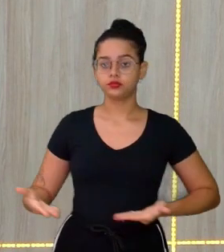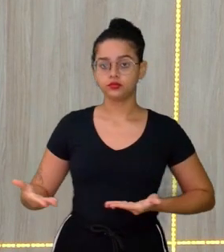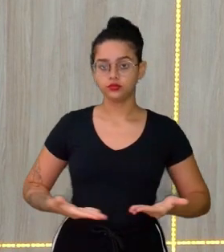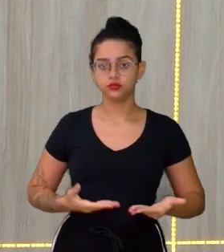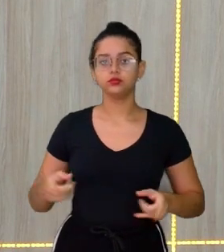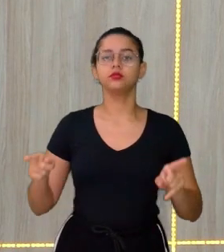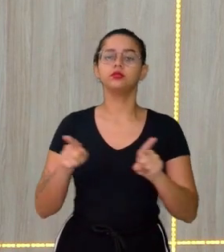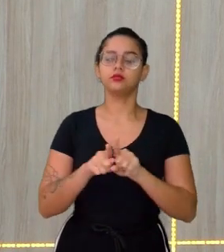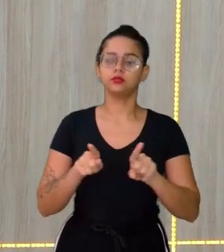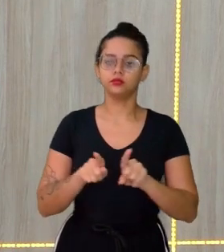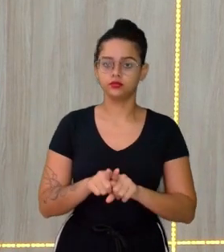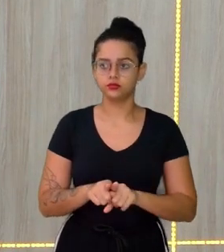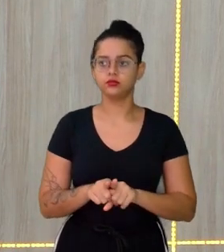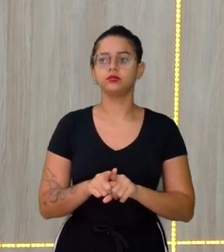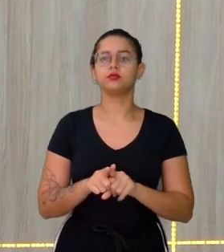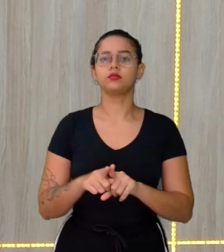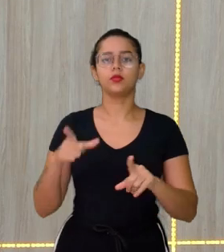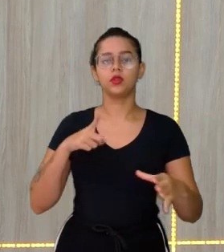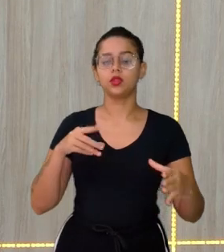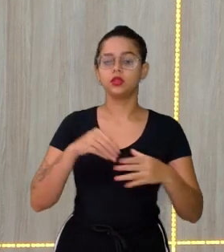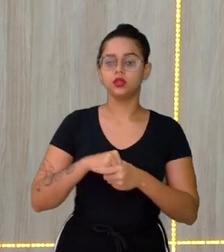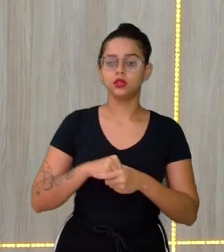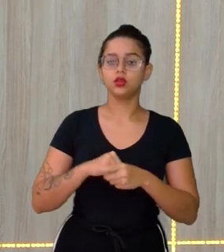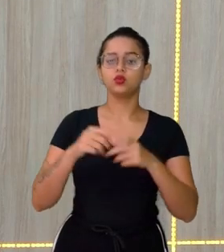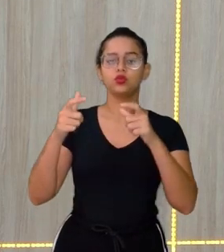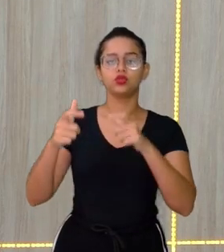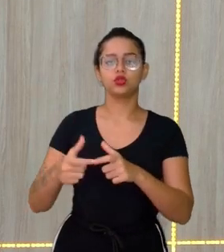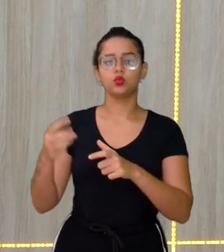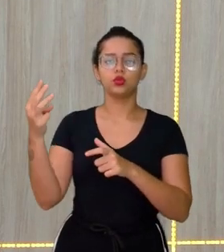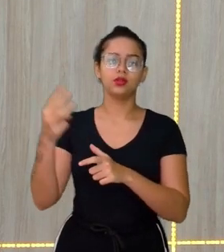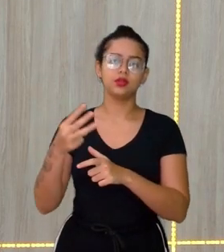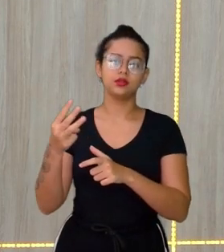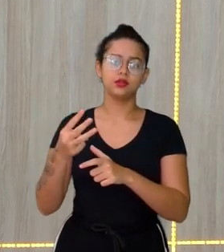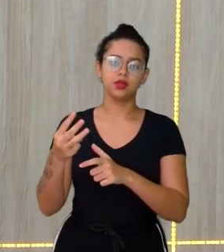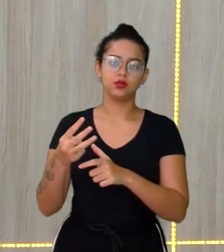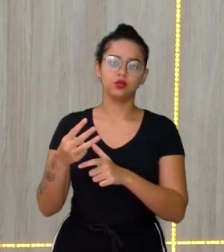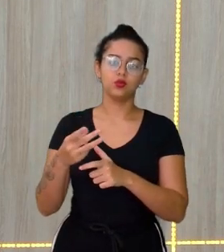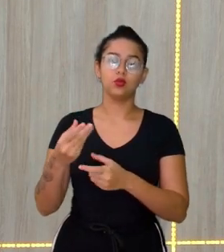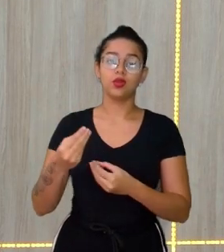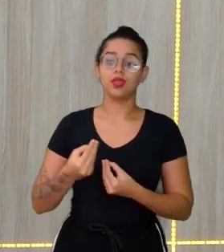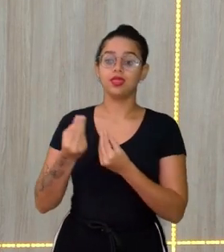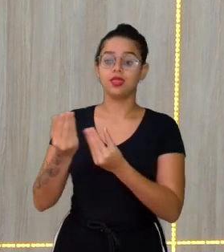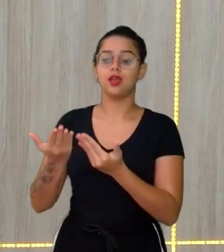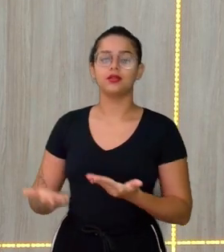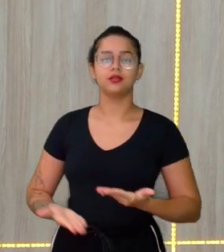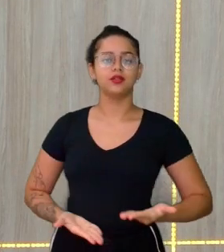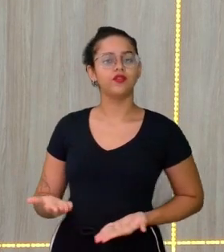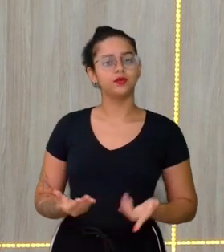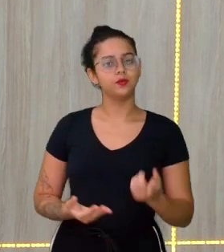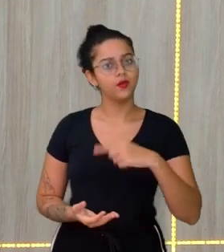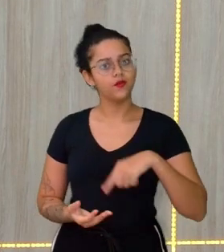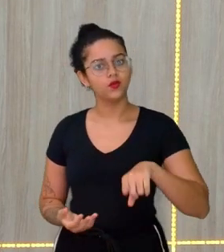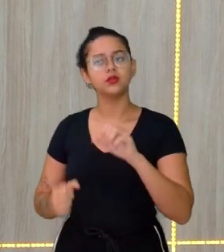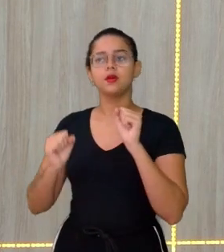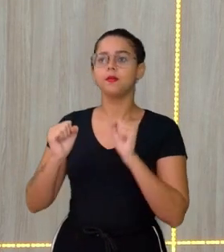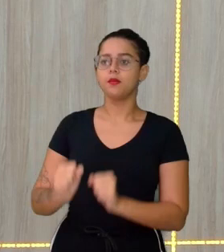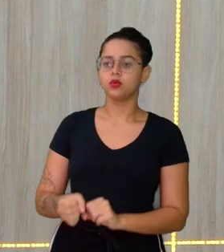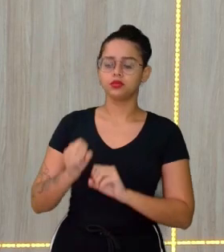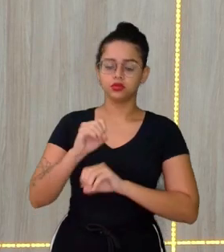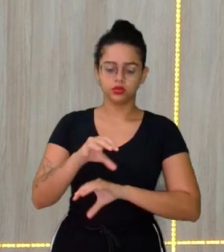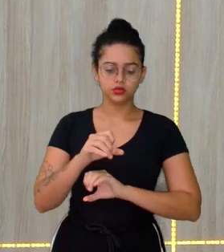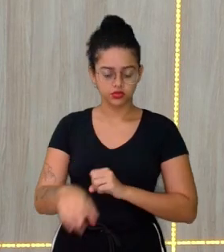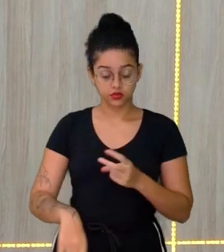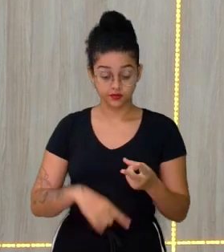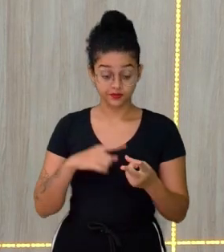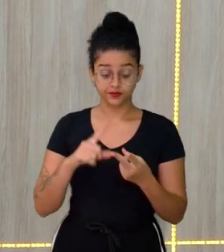Também Faz parte Do setor Tessinário Aquilo que está Prestando o serviço Para você Pode ser educacional